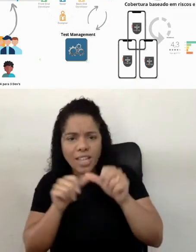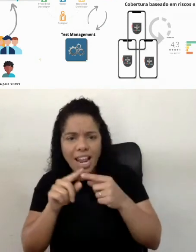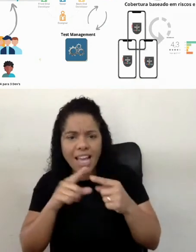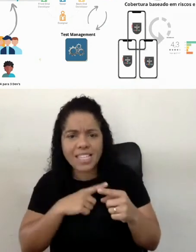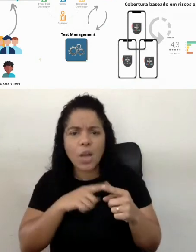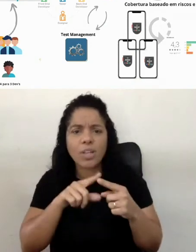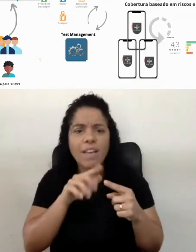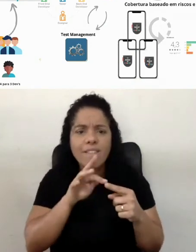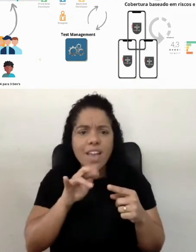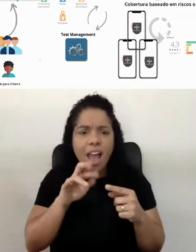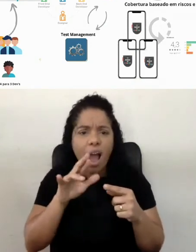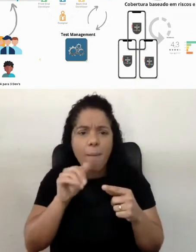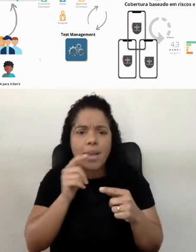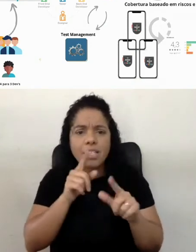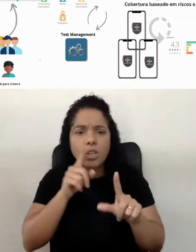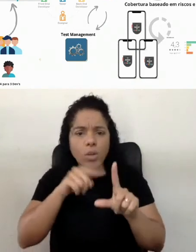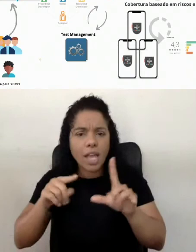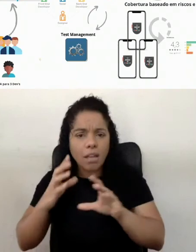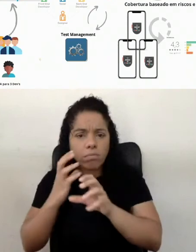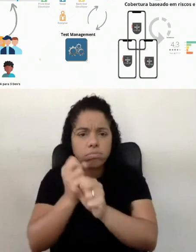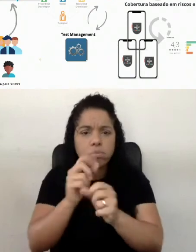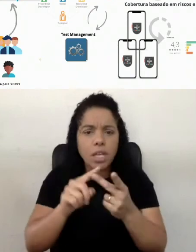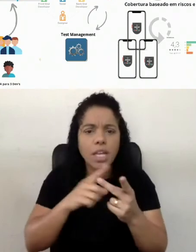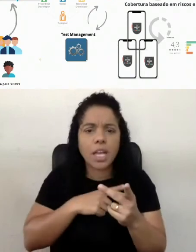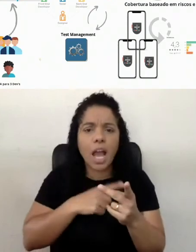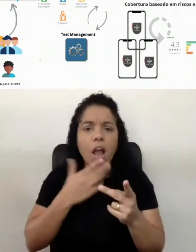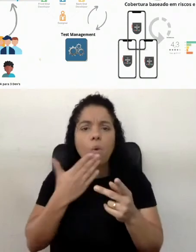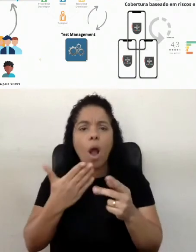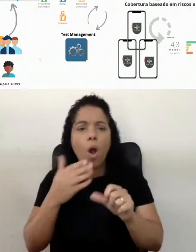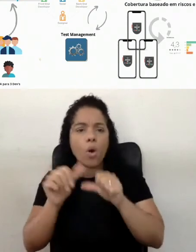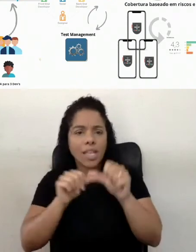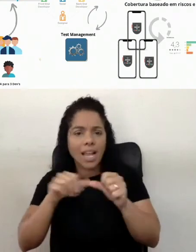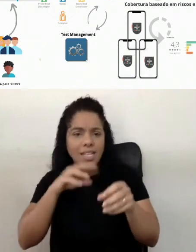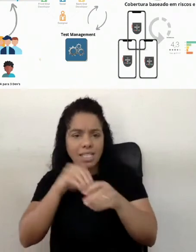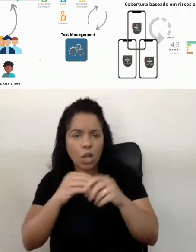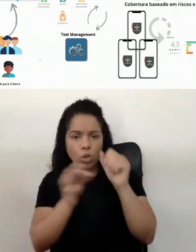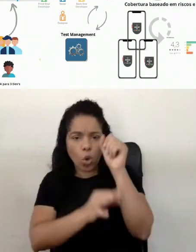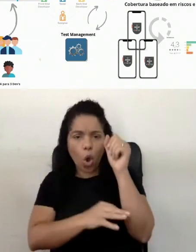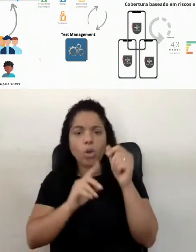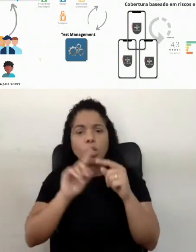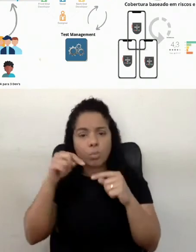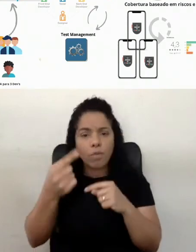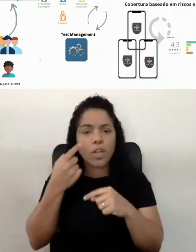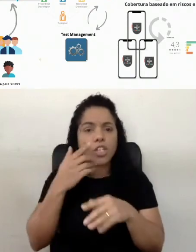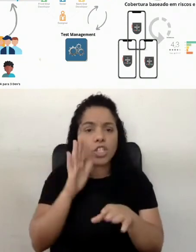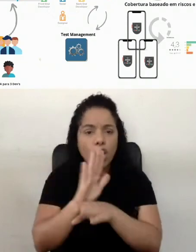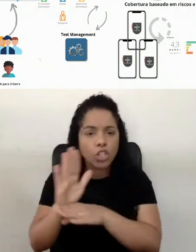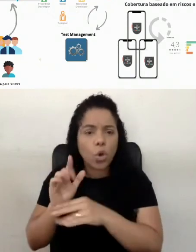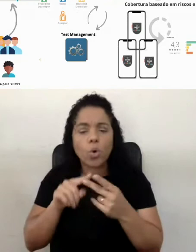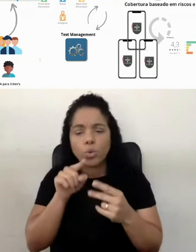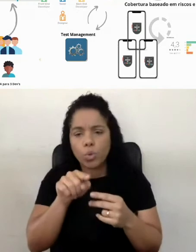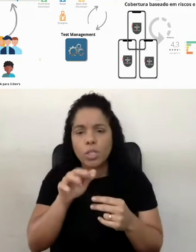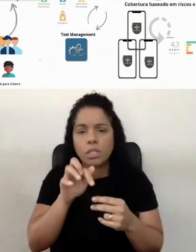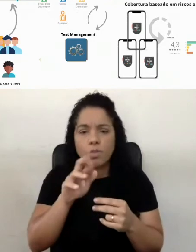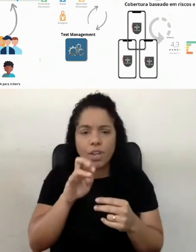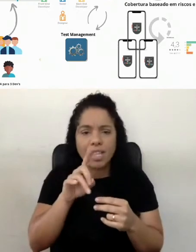ferramentas que medem a ponto que o código recebe mais alterações, automação... Acho que pra frente eu consigo te ajudar com isso, Frederico.